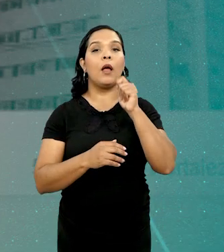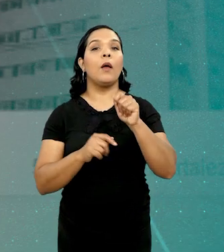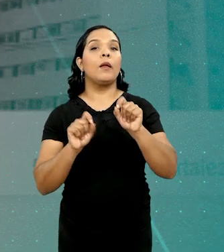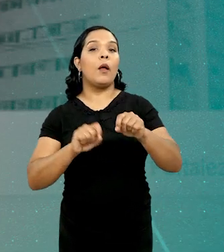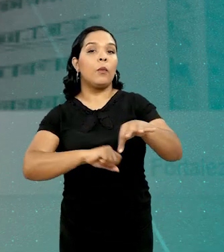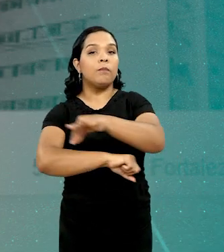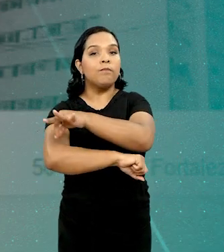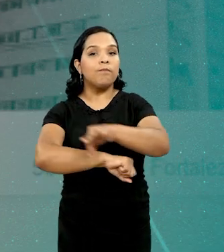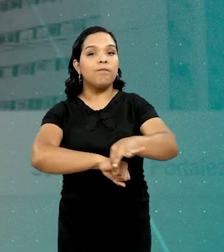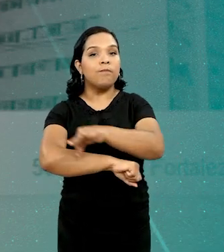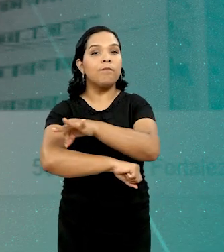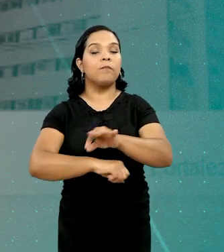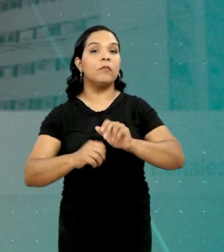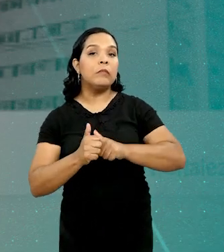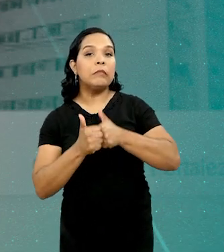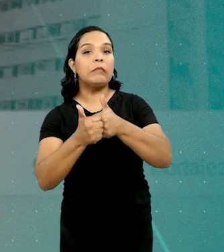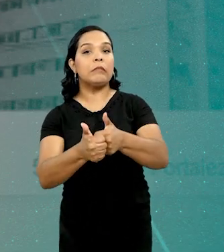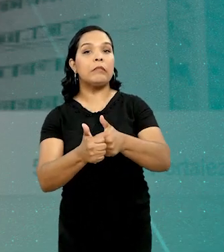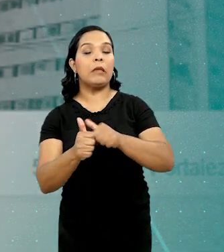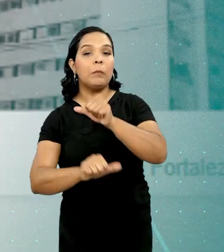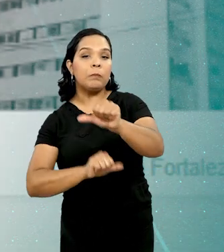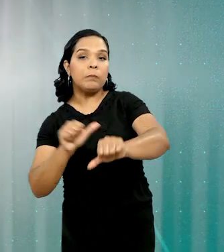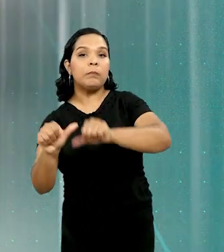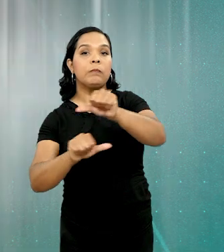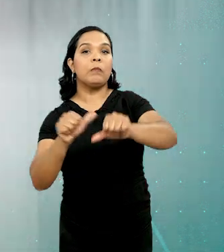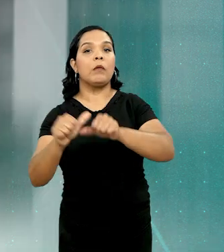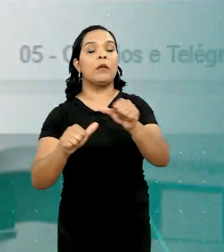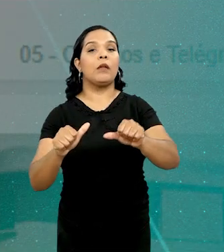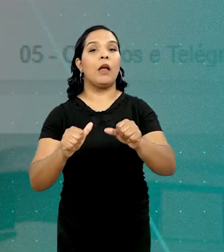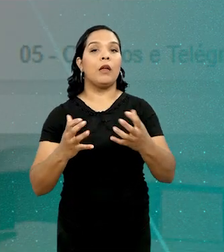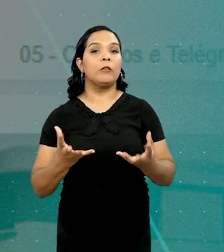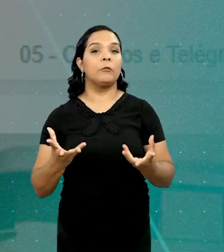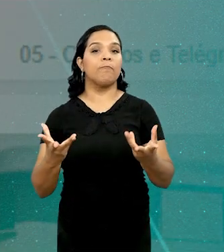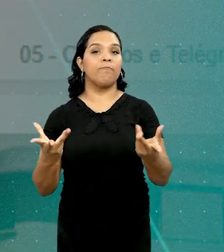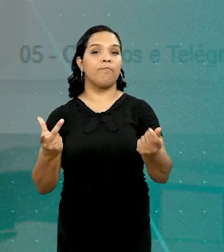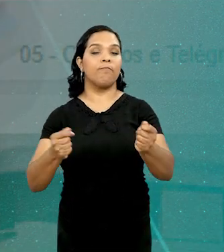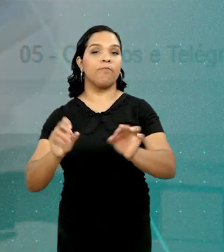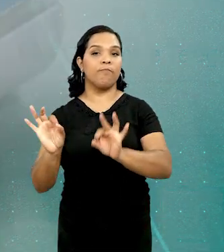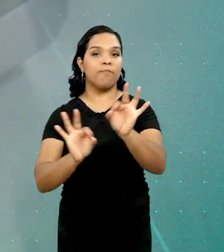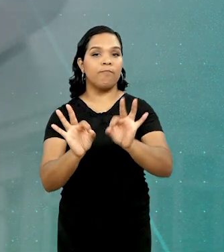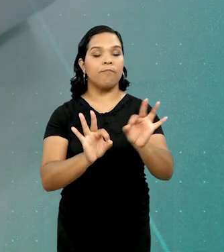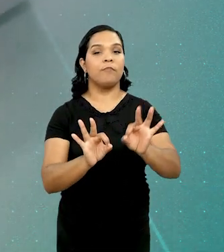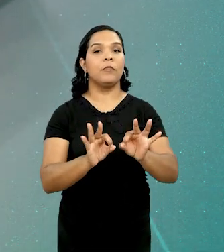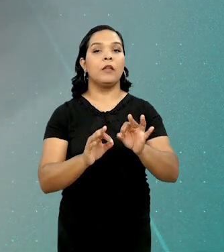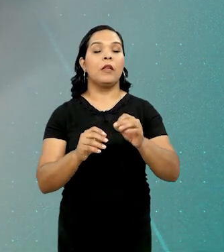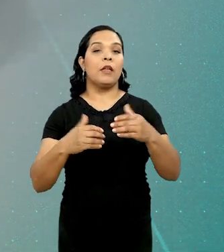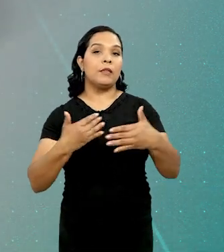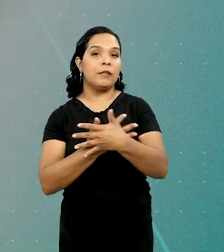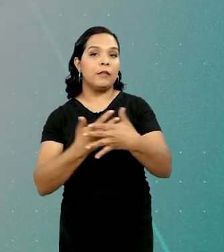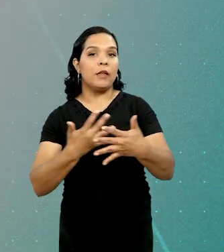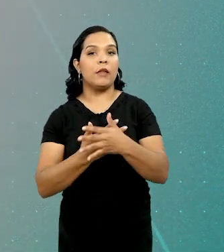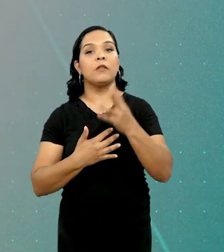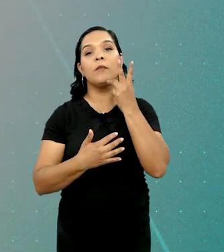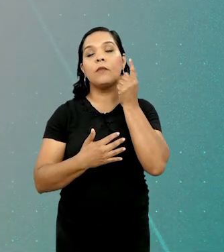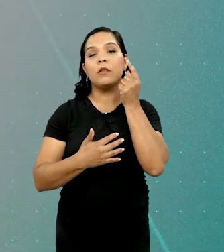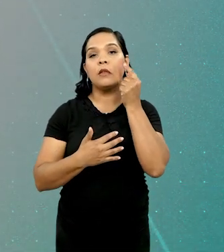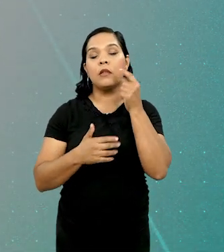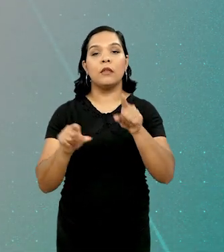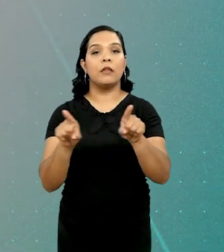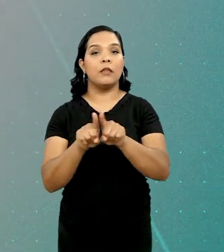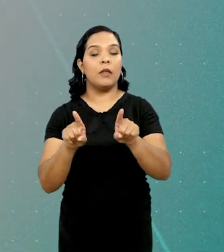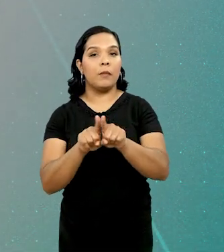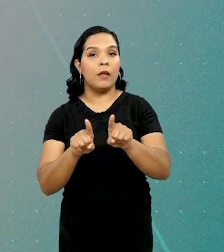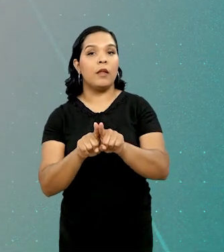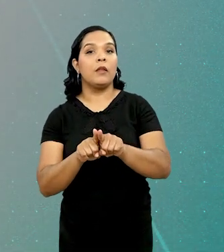de arquitetura para deixar registradas as mudanças do período de modernização de Fortaleza. E ainda, pesquisa da Universidade